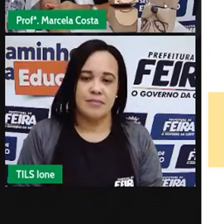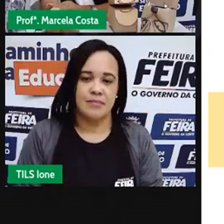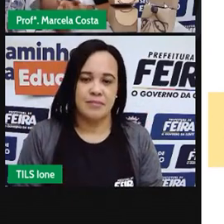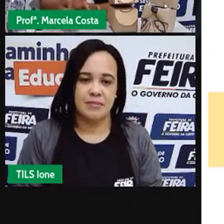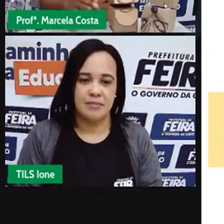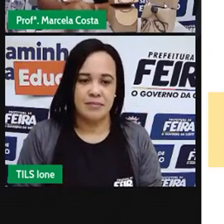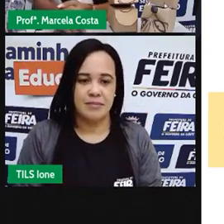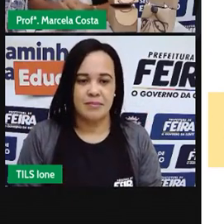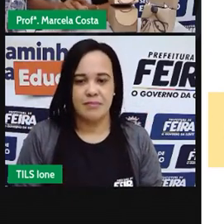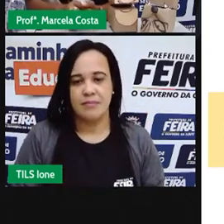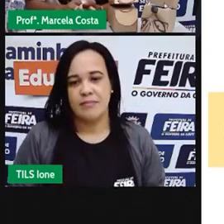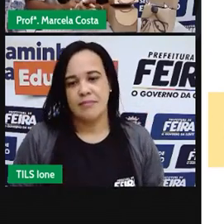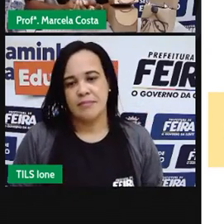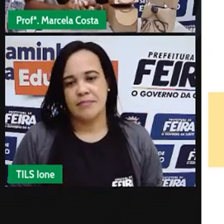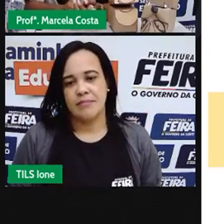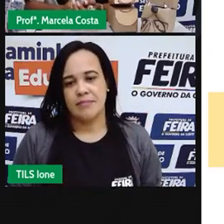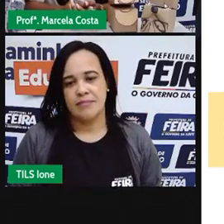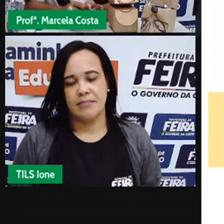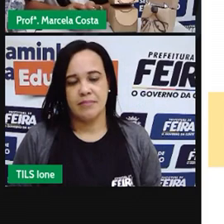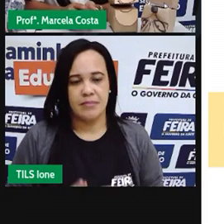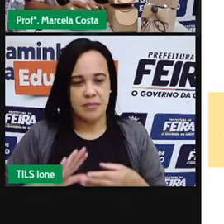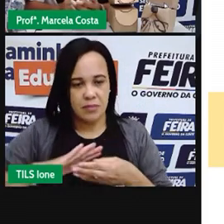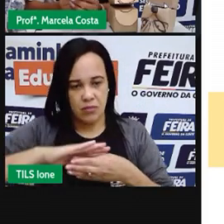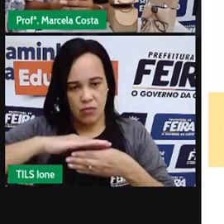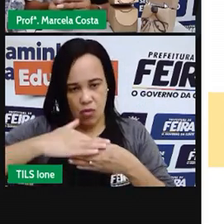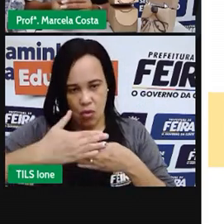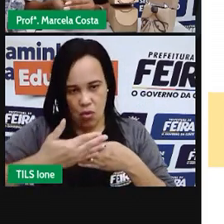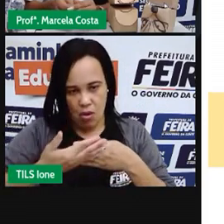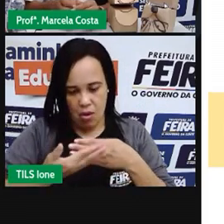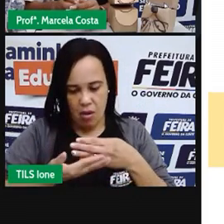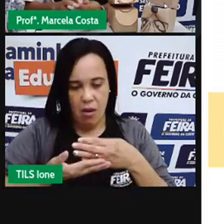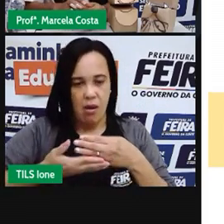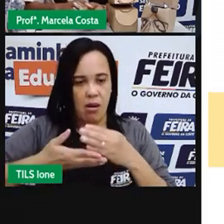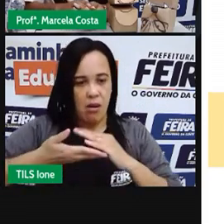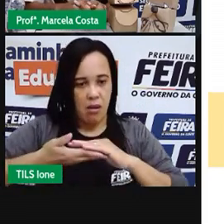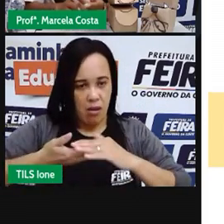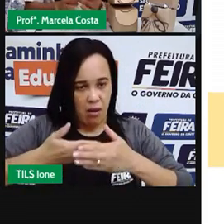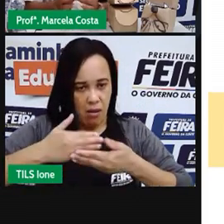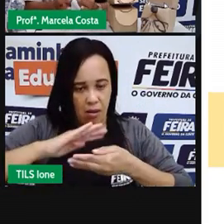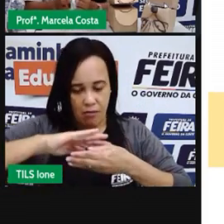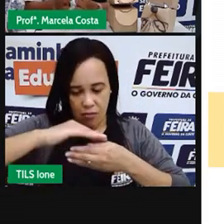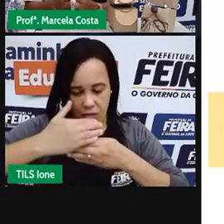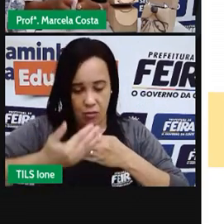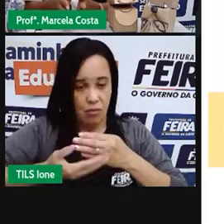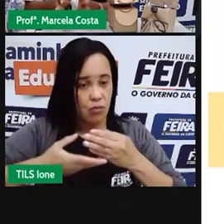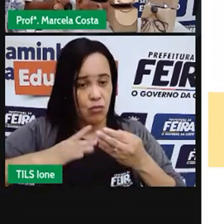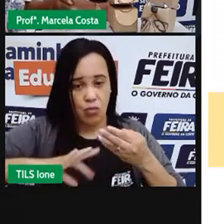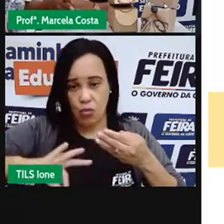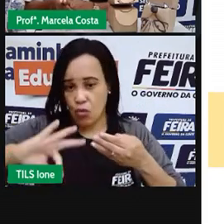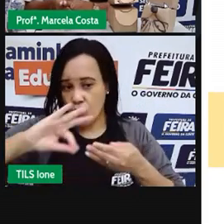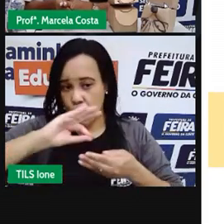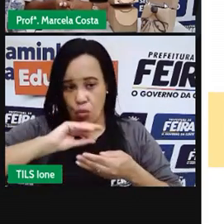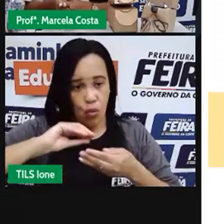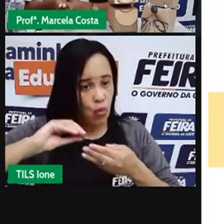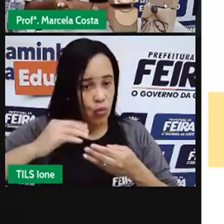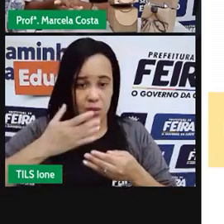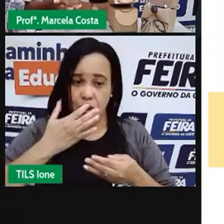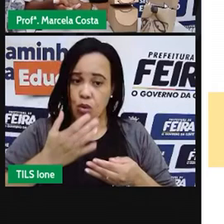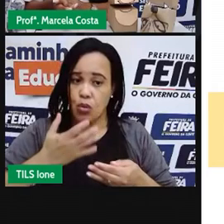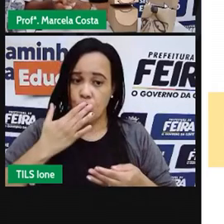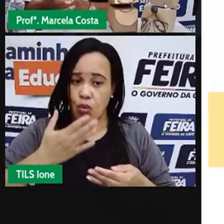E aí, você vai cobrir a caixa com um pedaço que você cortou para ela ficar toda forrada.